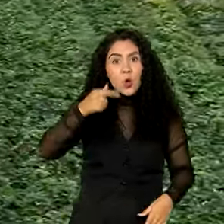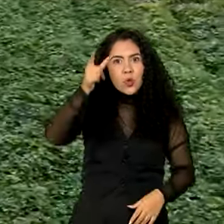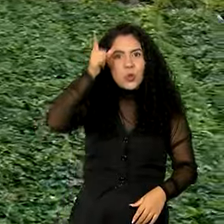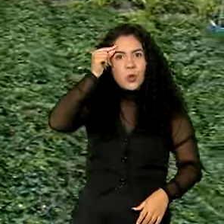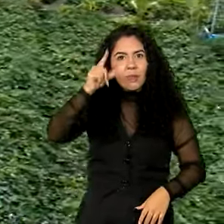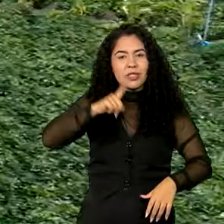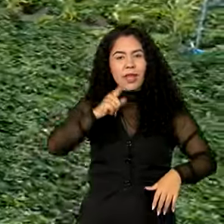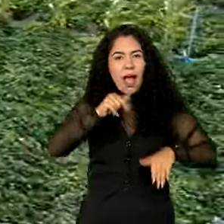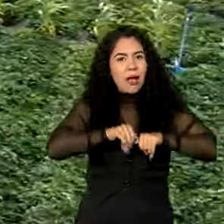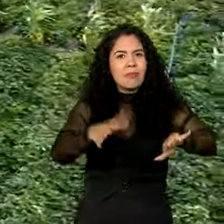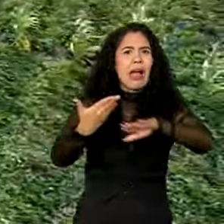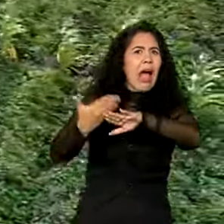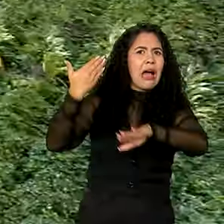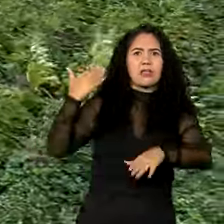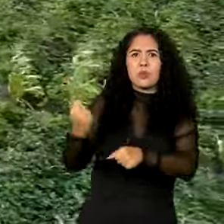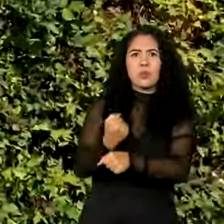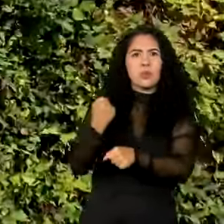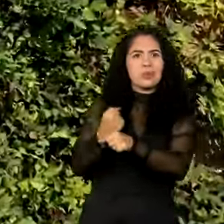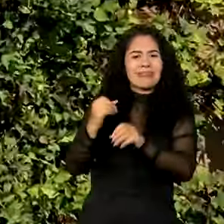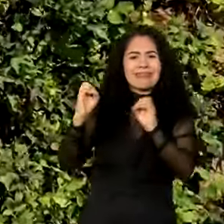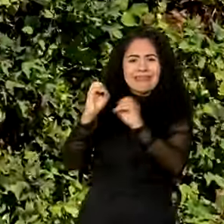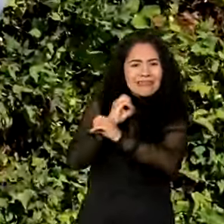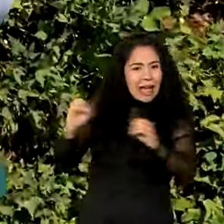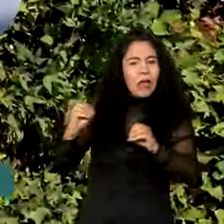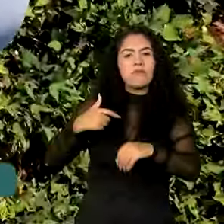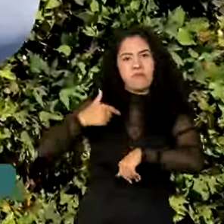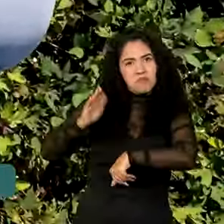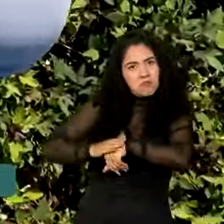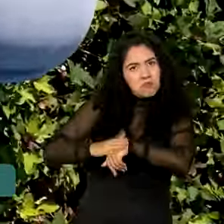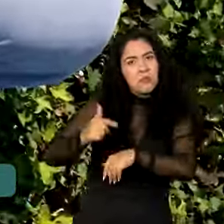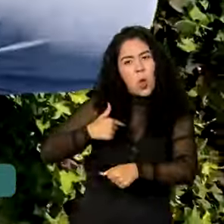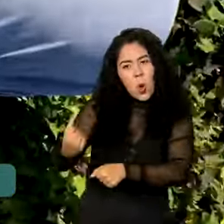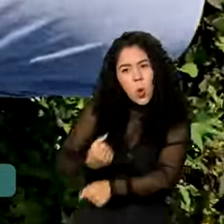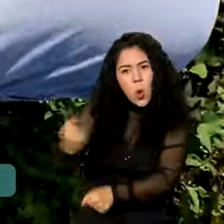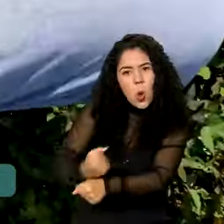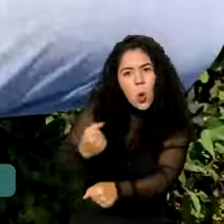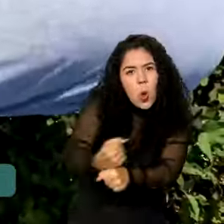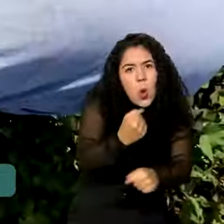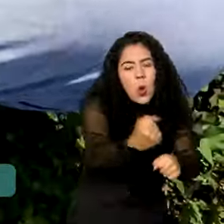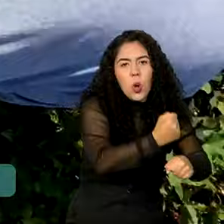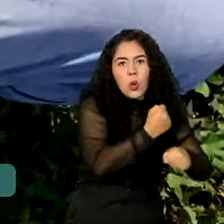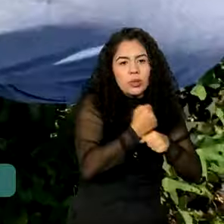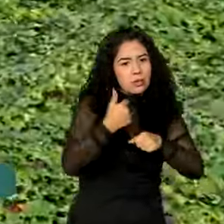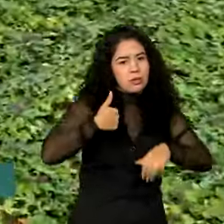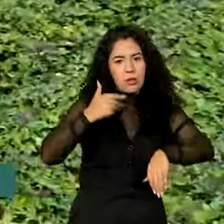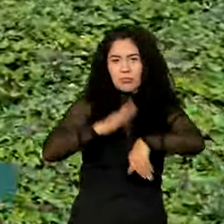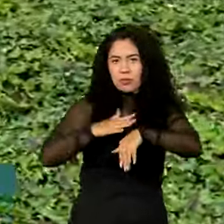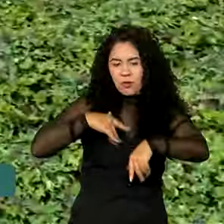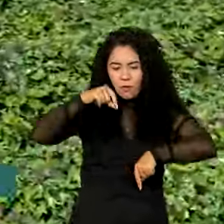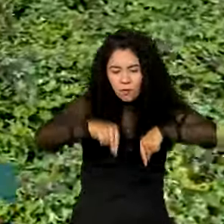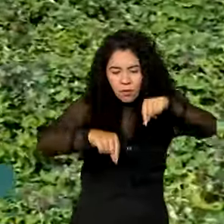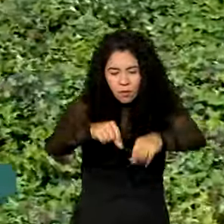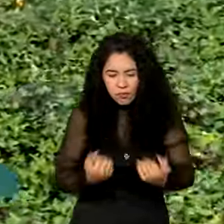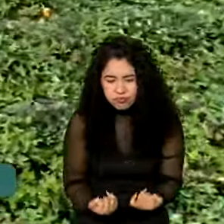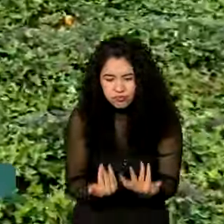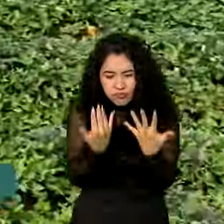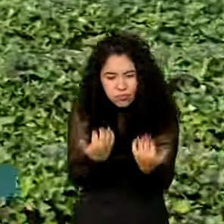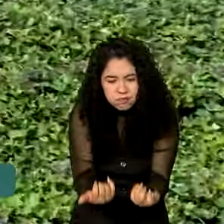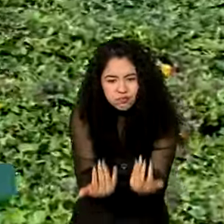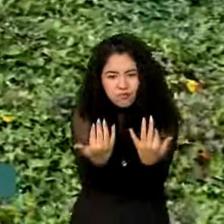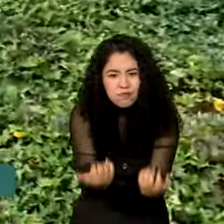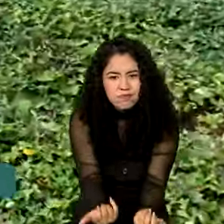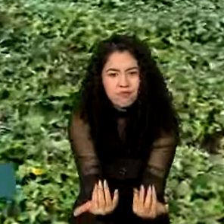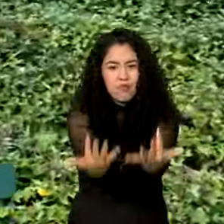Aqui não tinha nada, construí tudo e já fui construindo e a água foi chegando e eu fui plantando. Fui plantando,